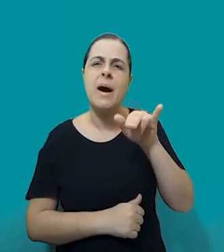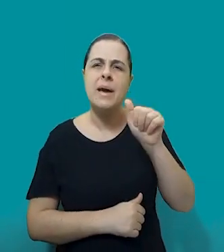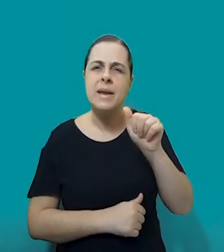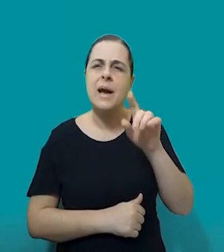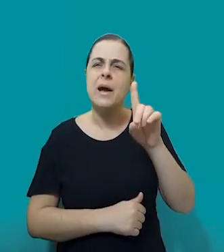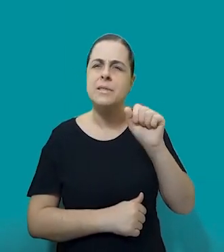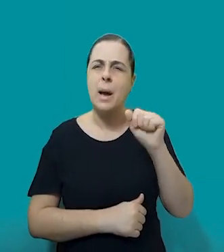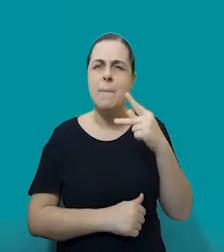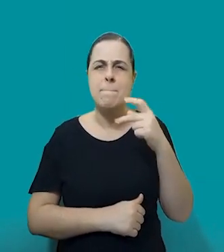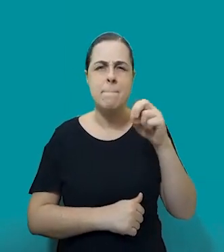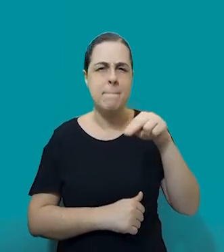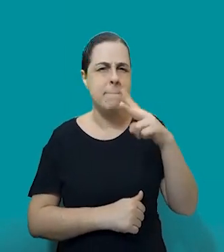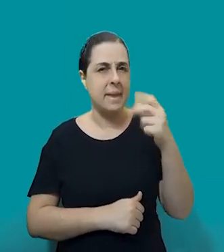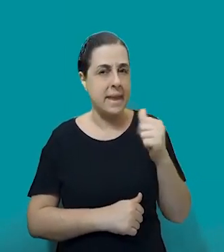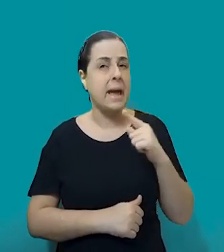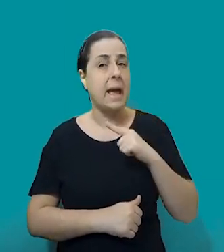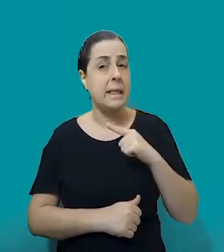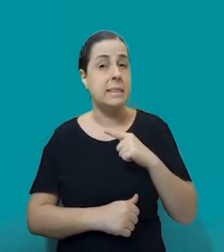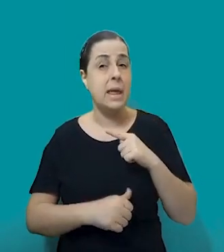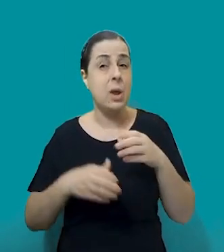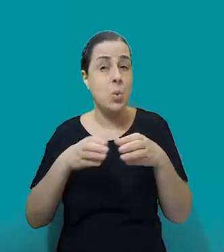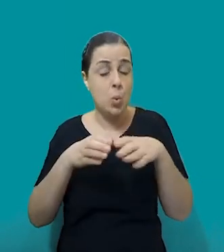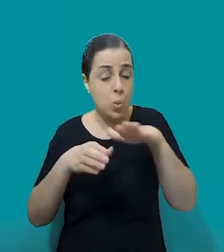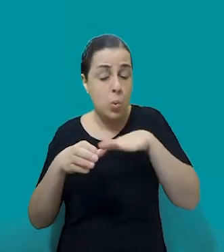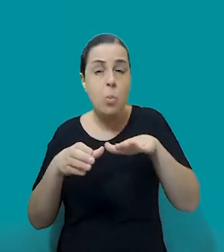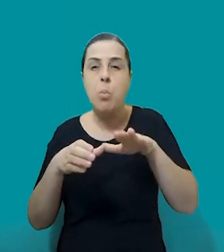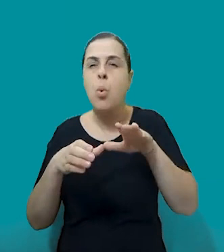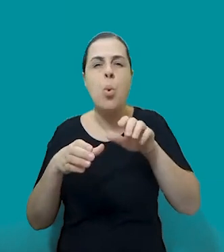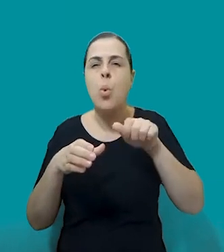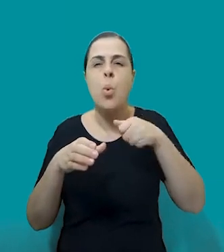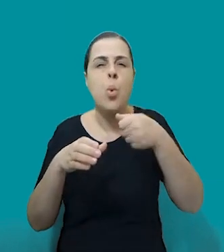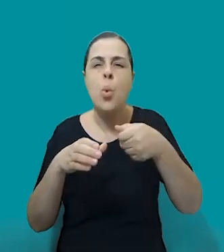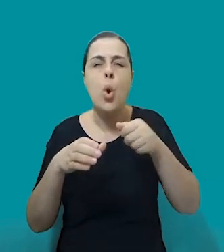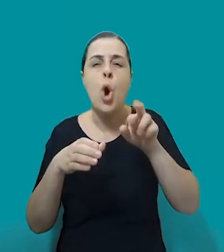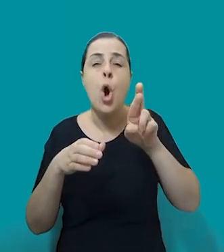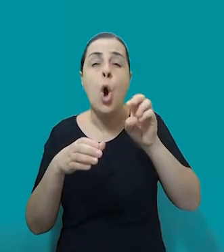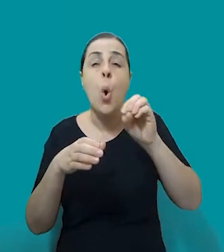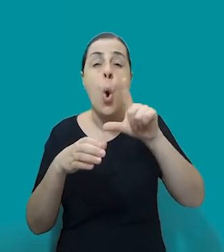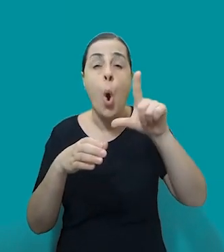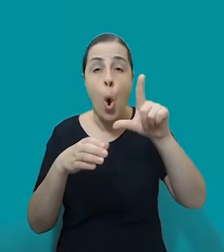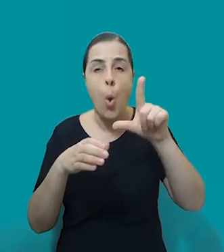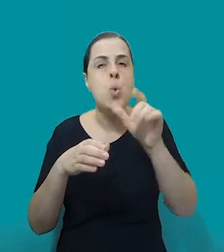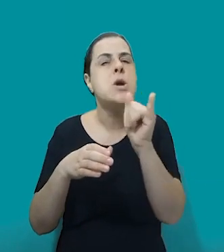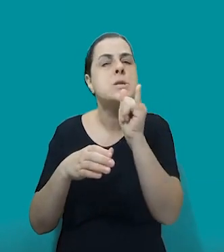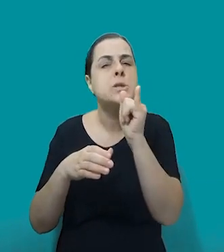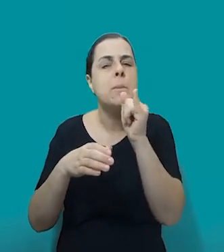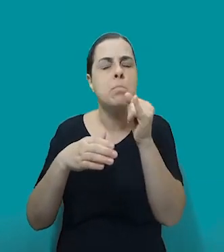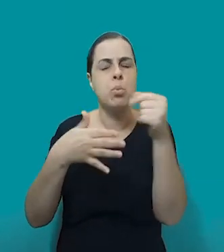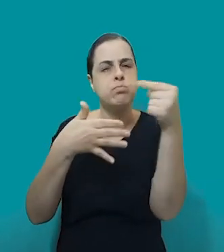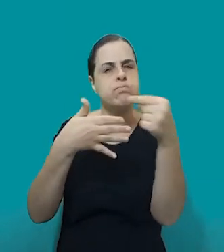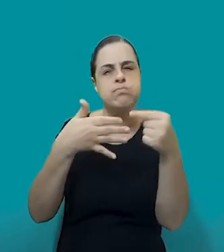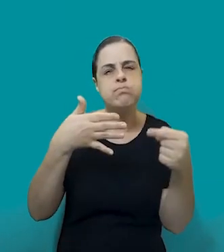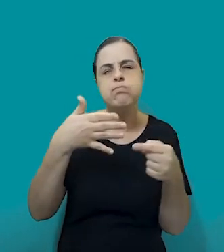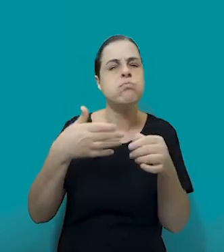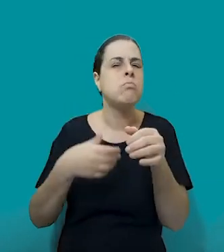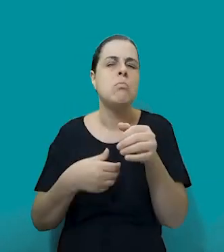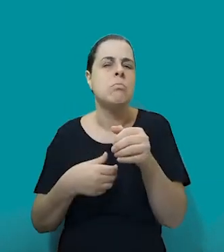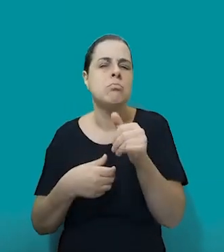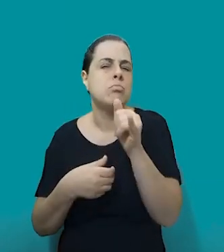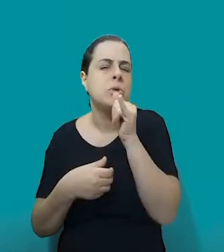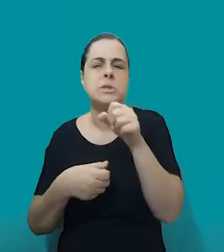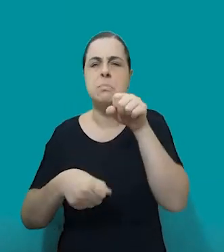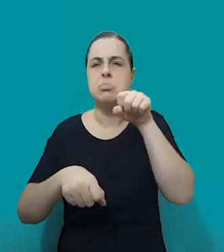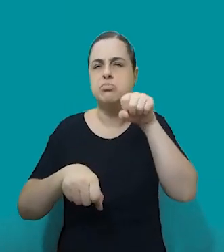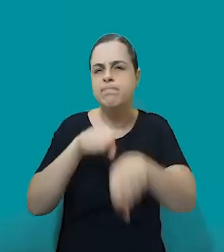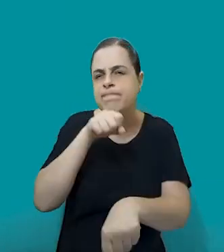exemplificativo, ou seja, ela não limita ali as formas de violência, ela só traz exemplos de violências. Então, a violência sexual, a violência